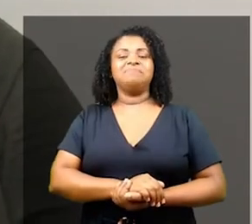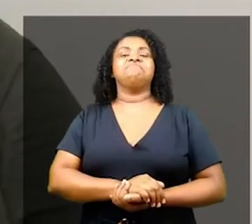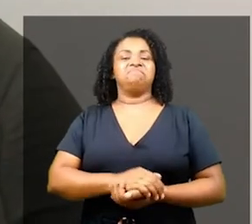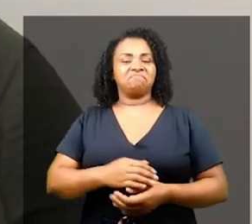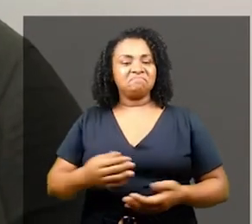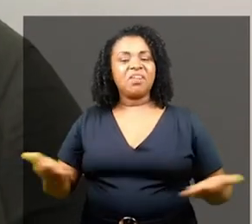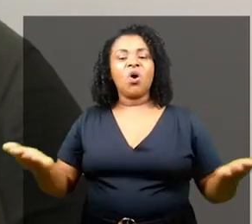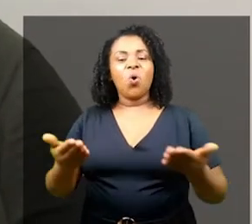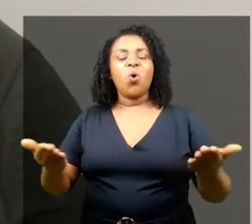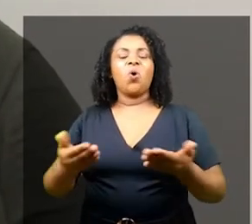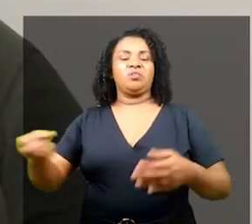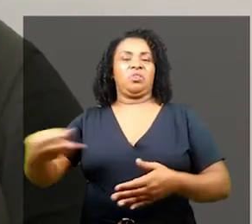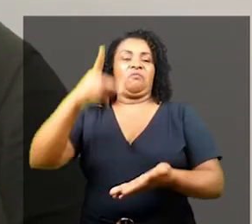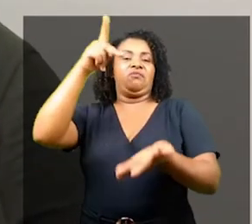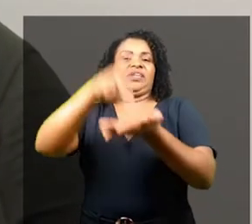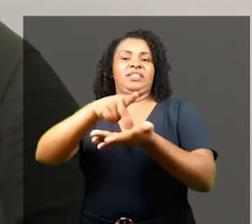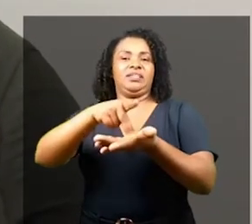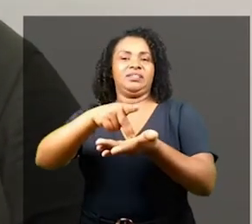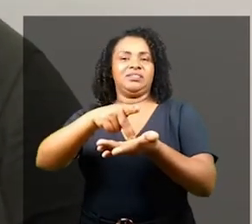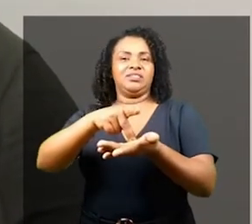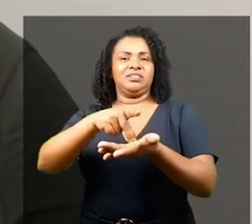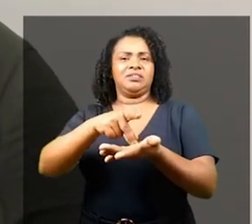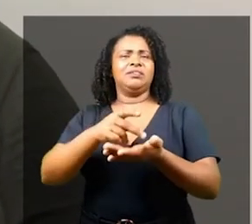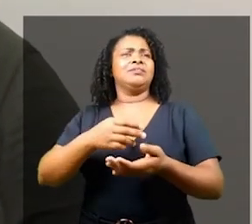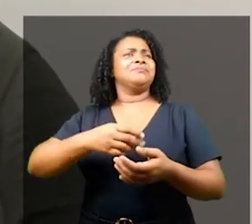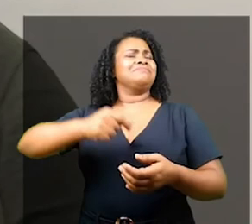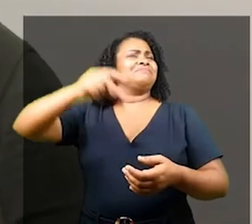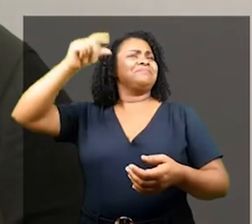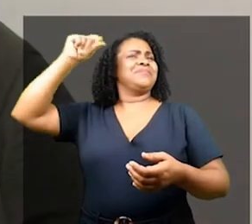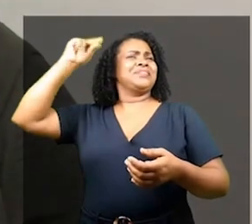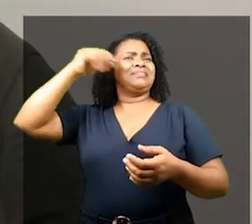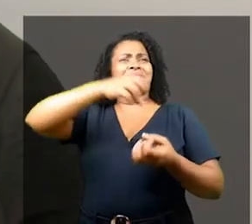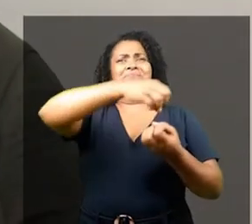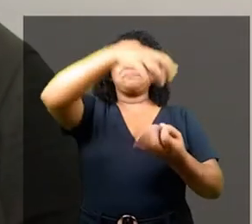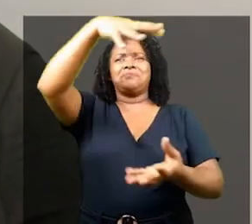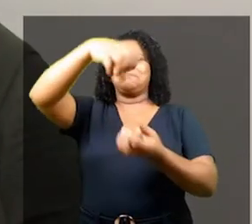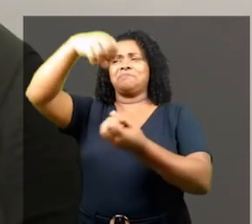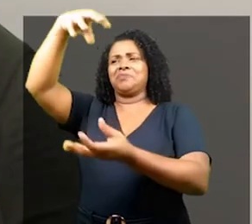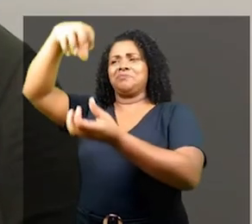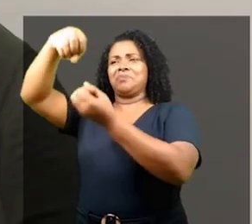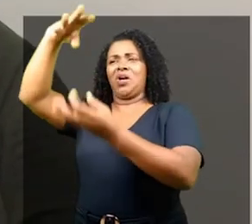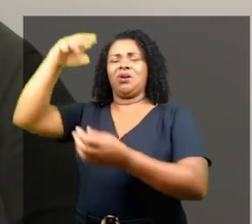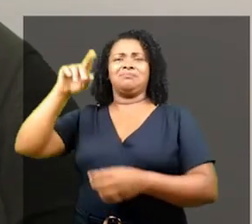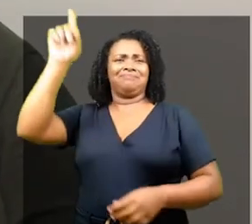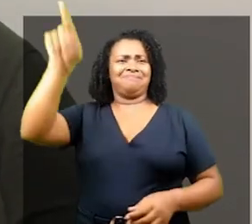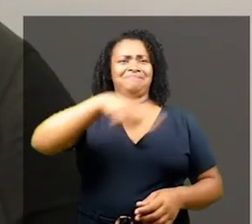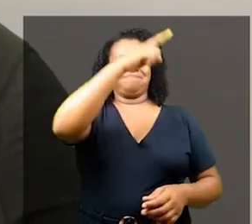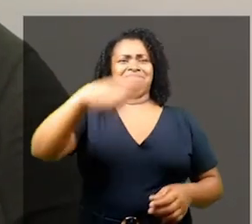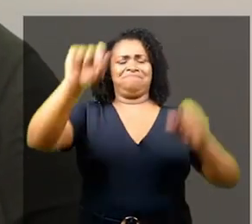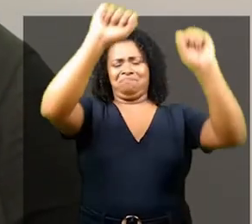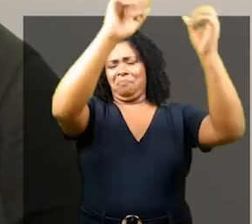Através da ficção criamos novos reais, né? É se aproximar do desmonte das imagens primeiras, os